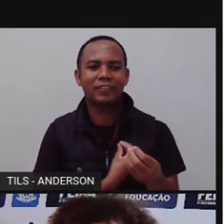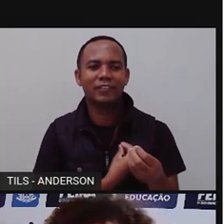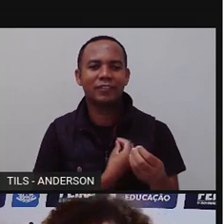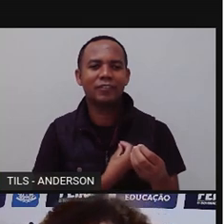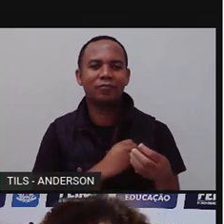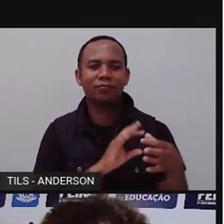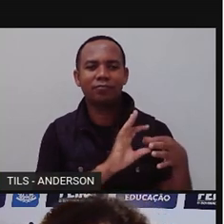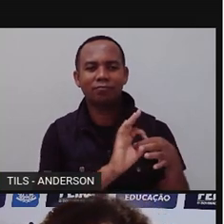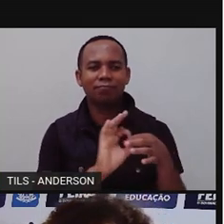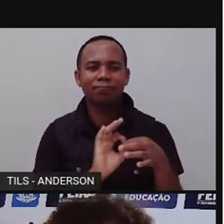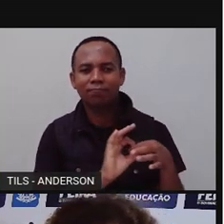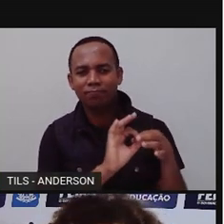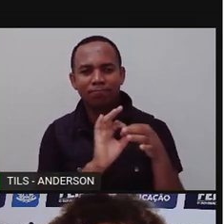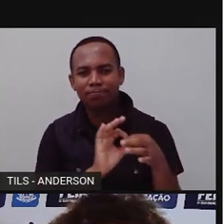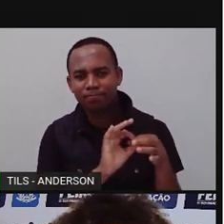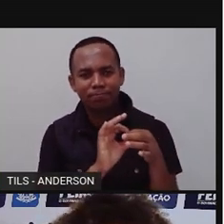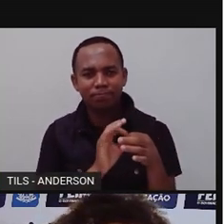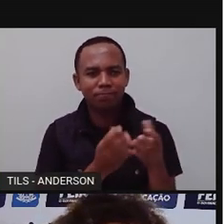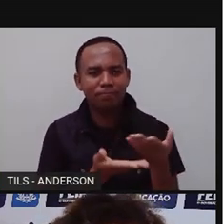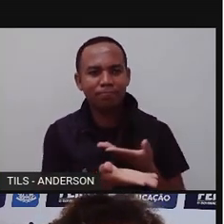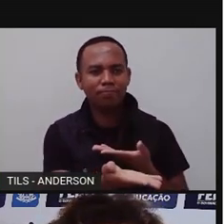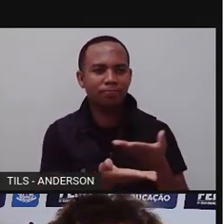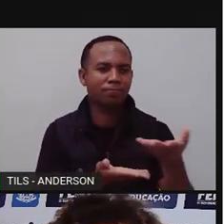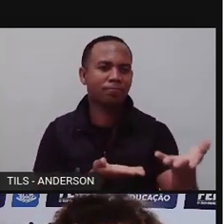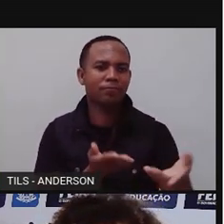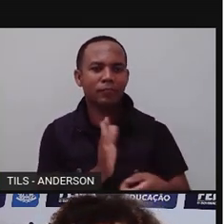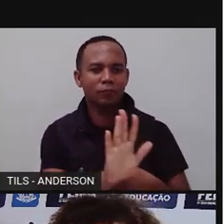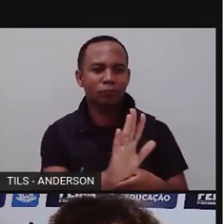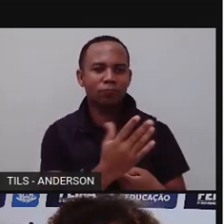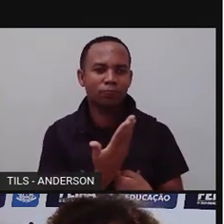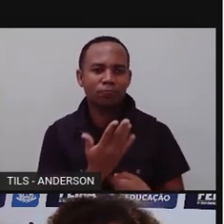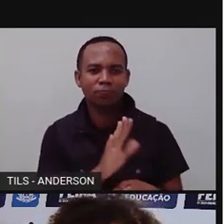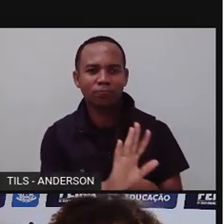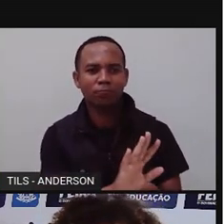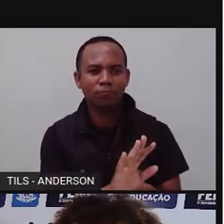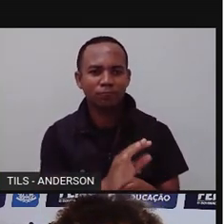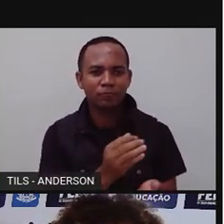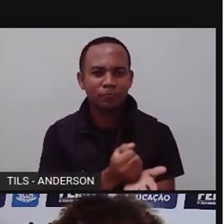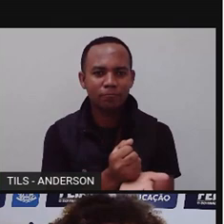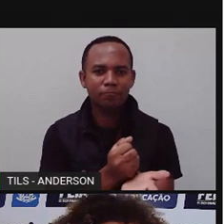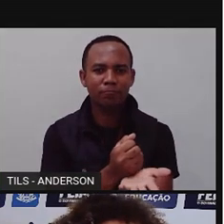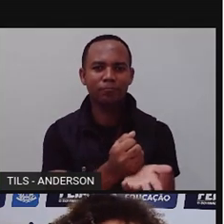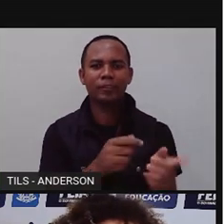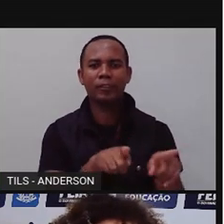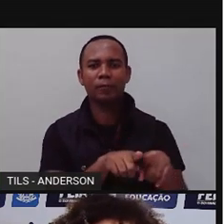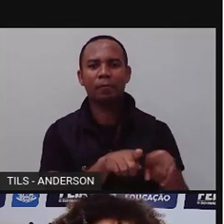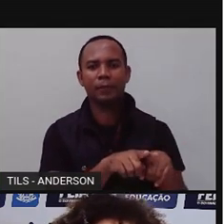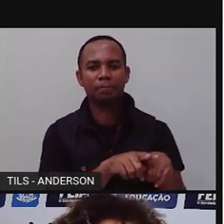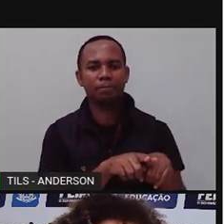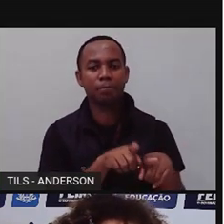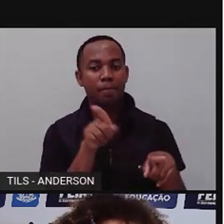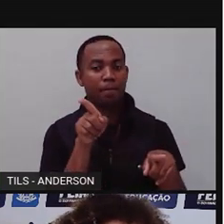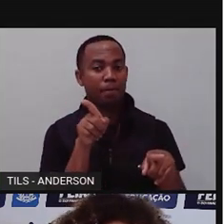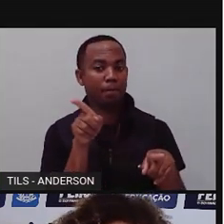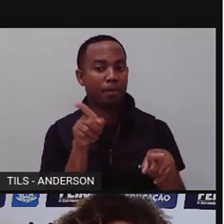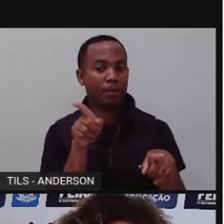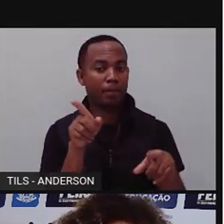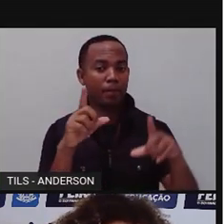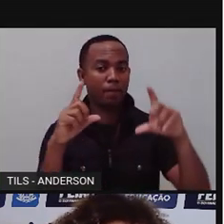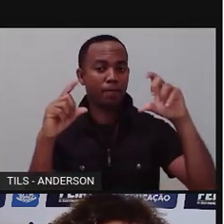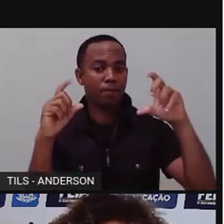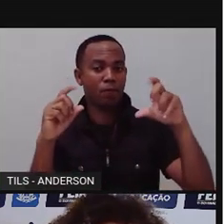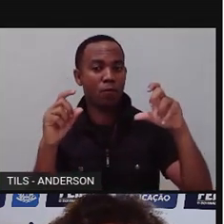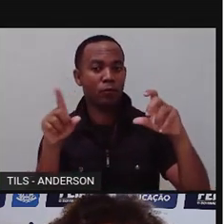Entre si, de uma forma harmônica. Um ajuda o outro, protege. E na outra imagem, a tem o quê? Uma relação não harmônica, né?